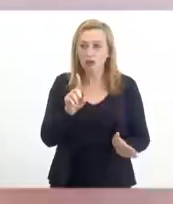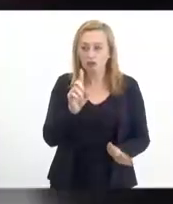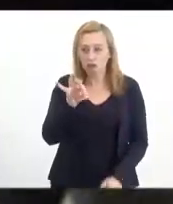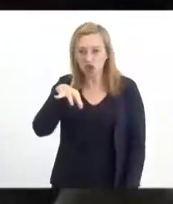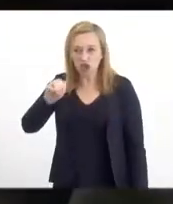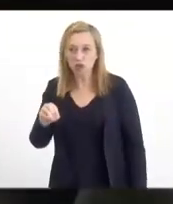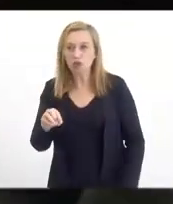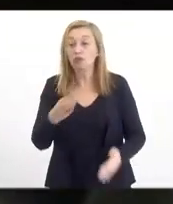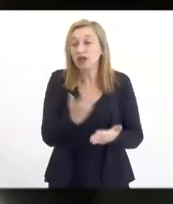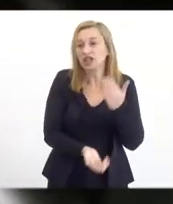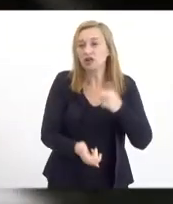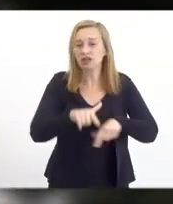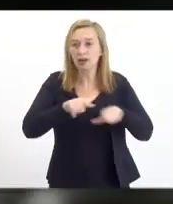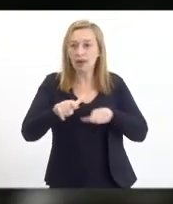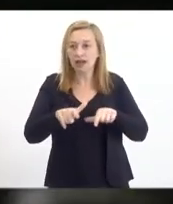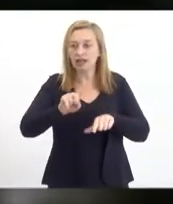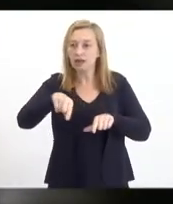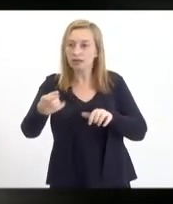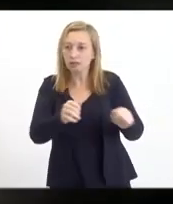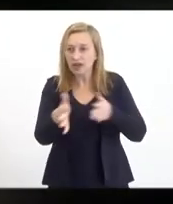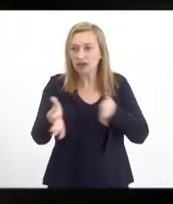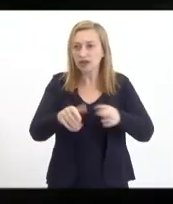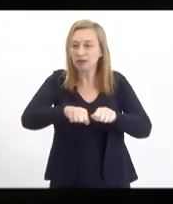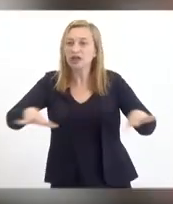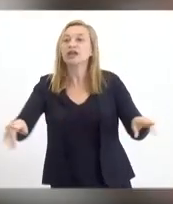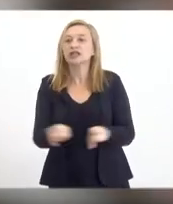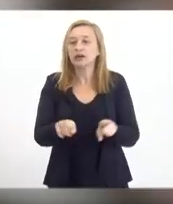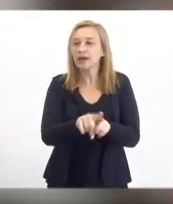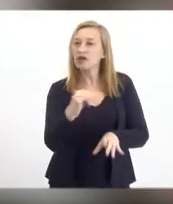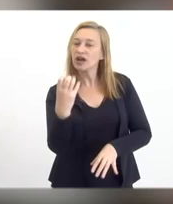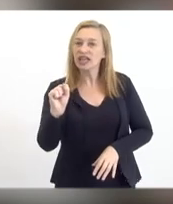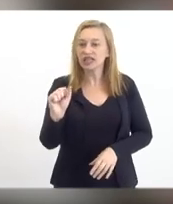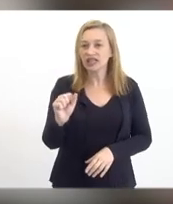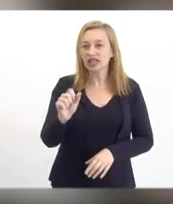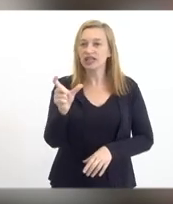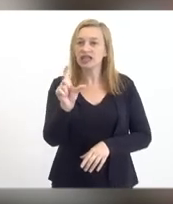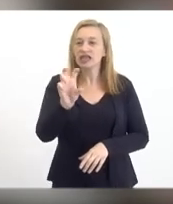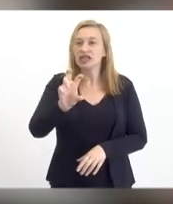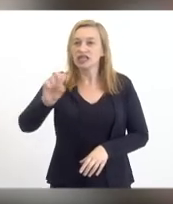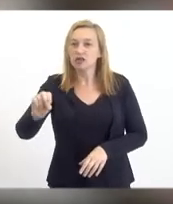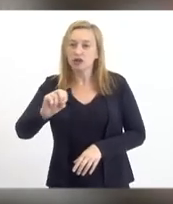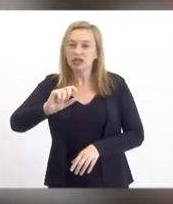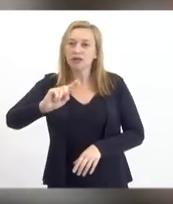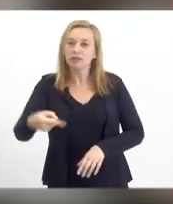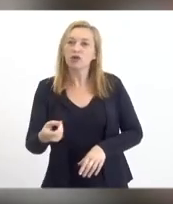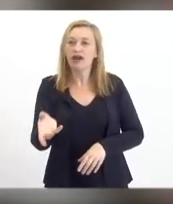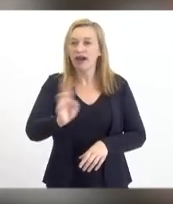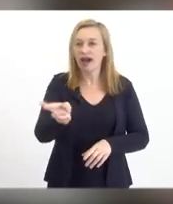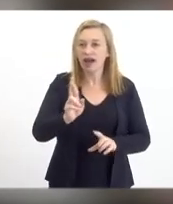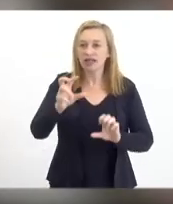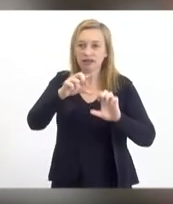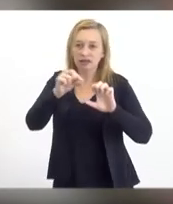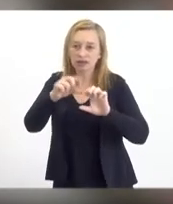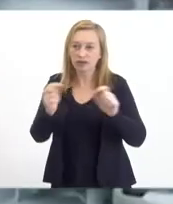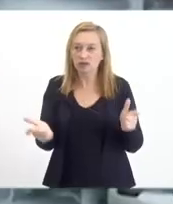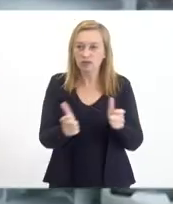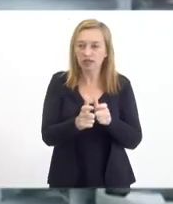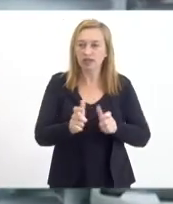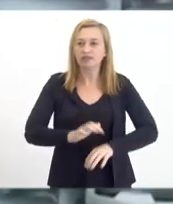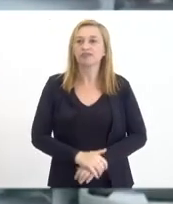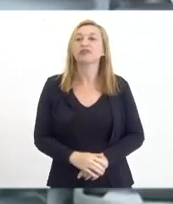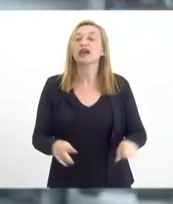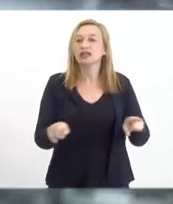Também foi aprovada linha de crédito de até 50 mil reais para autônomos, micro e pequenos empresários.